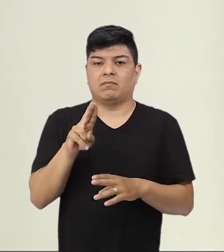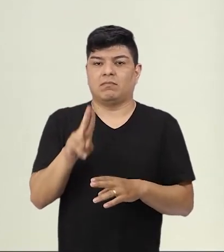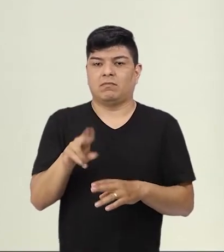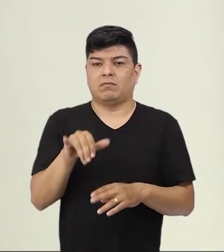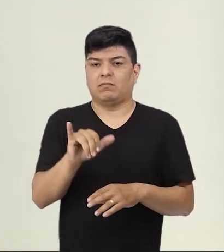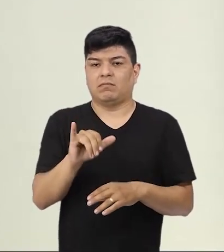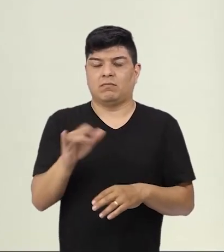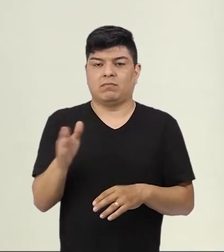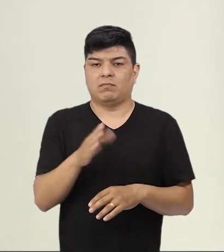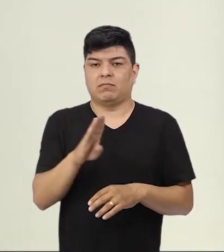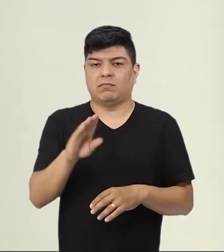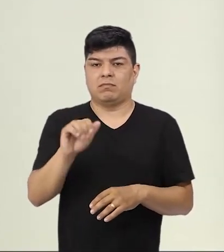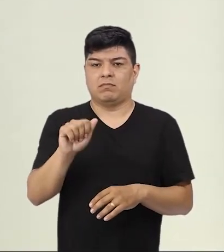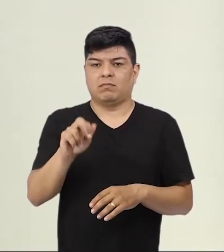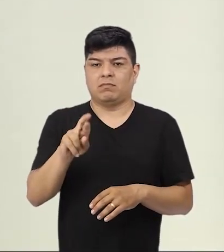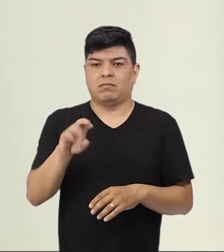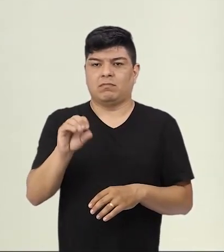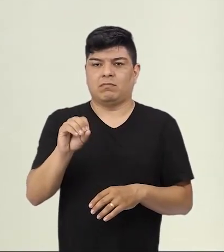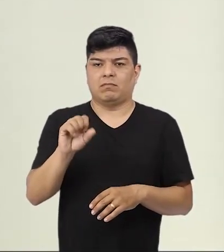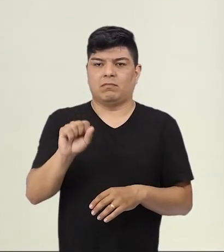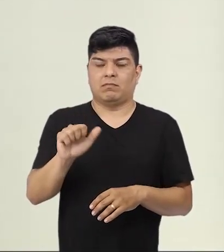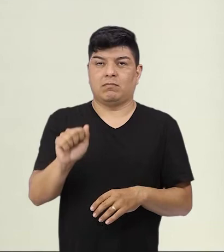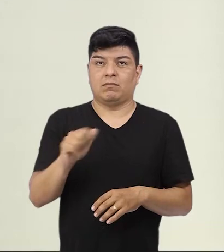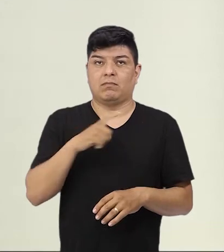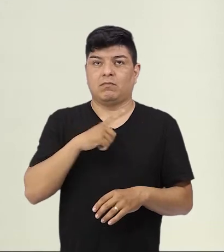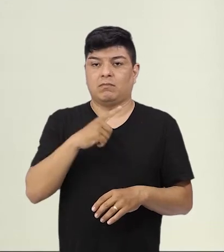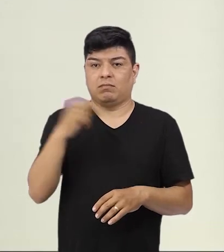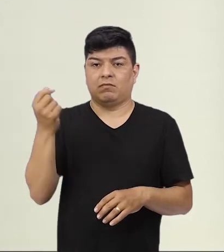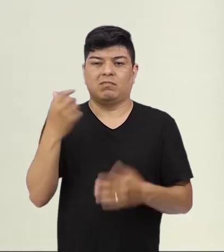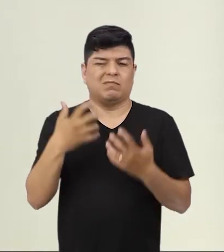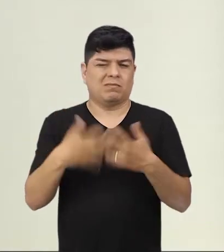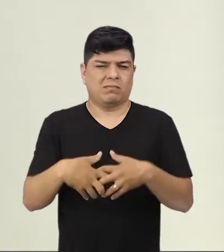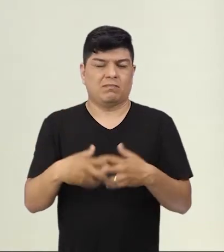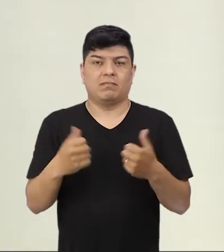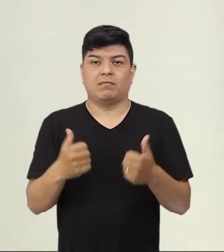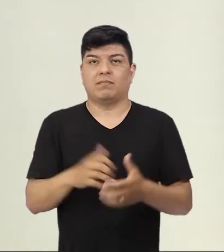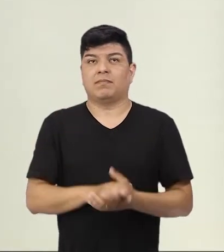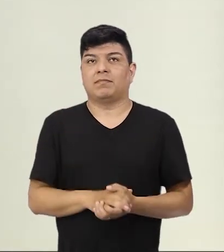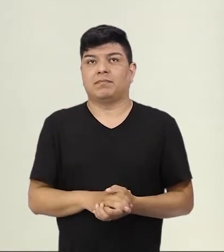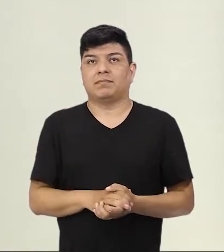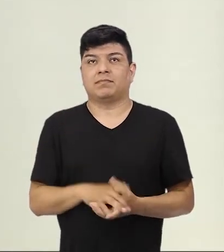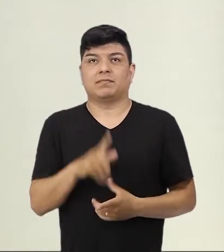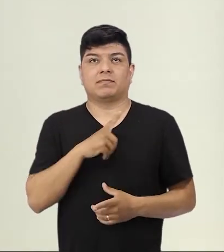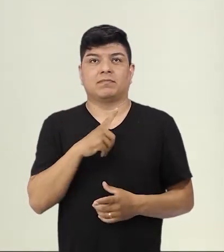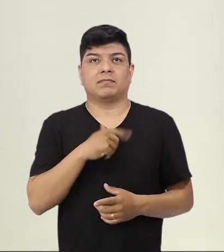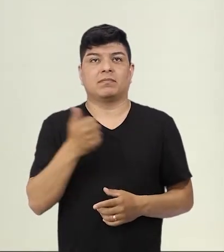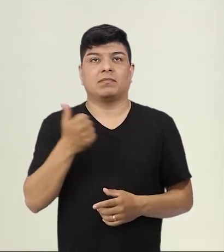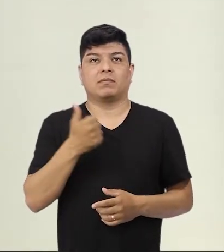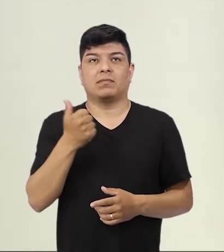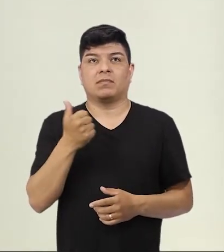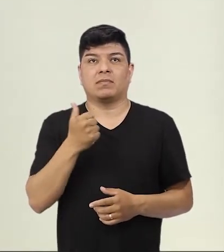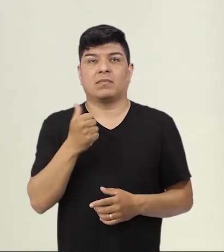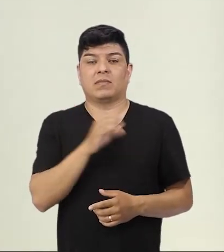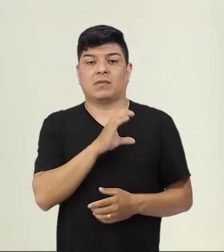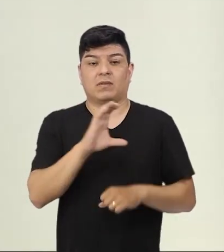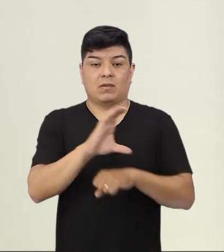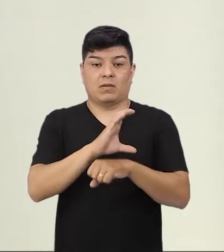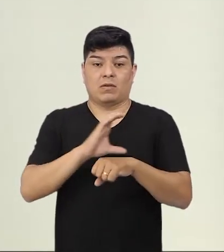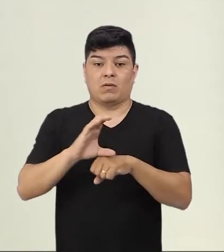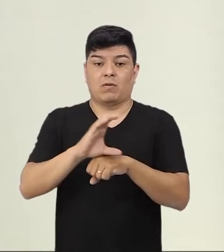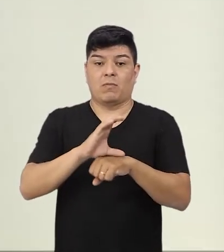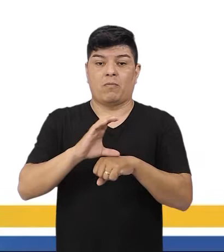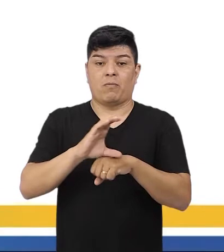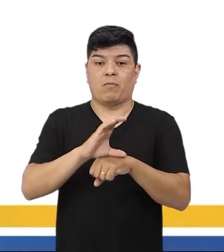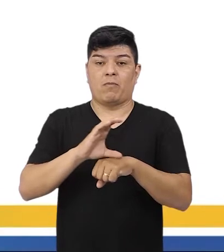ele sai do cargo de ministro da Fazenda, a gente tem uma questão muito complicada. Aí nós vamos ter a nossa primeira Constituição, né?